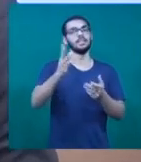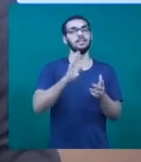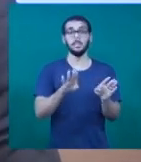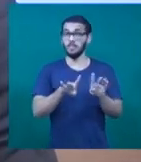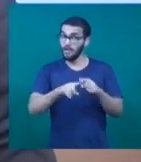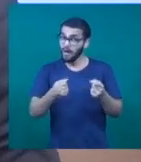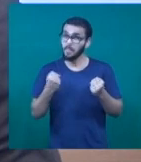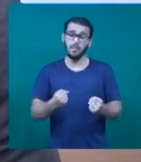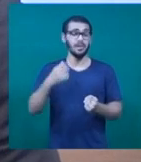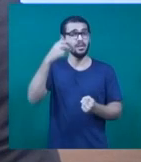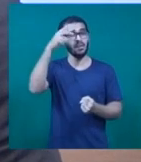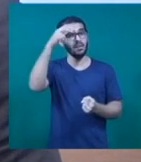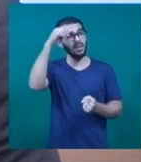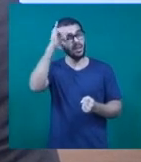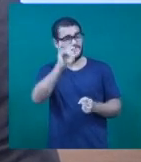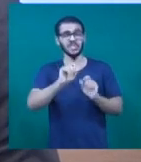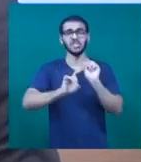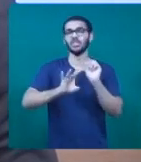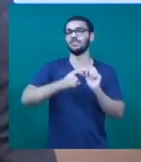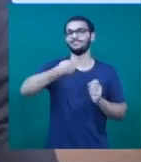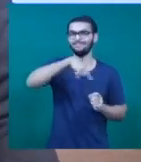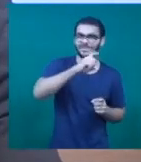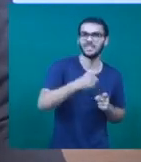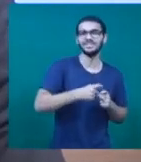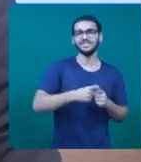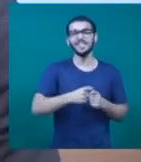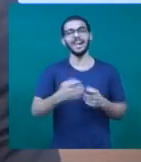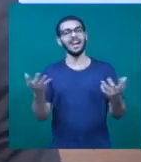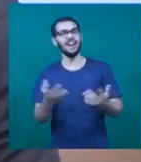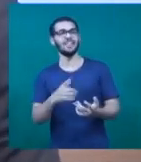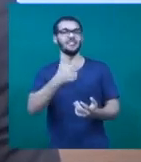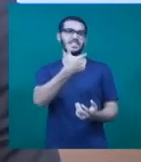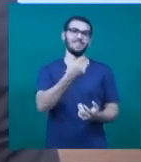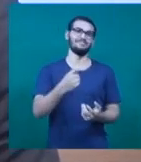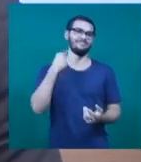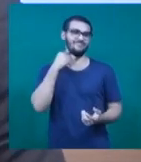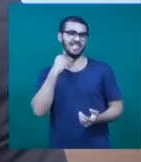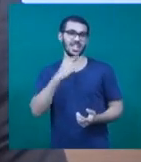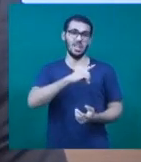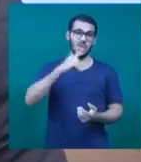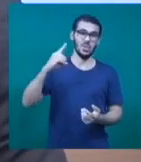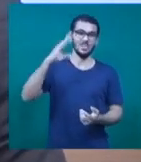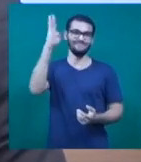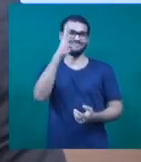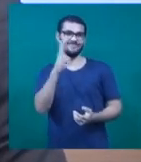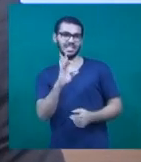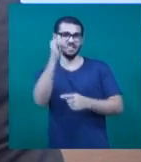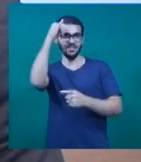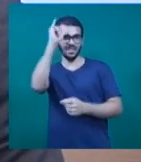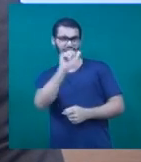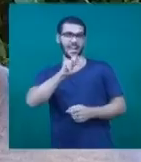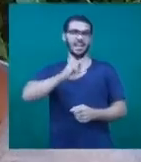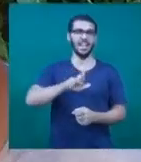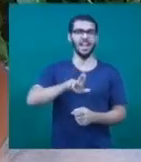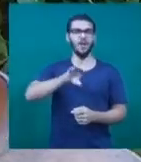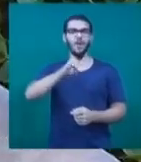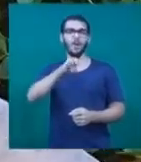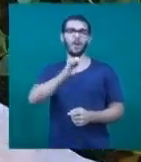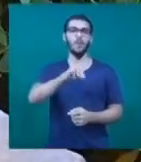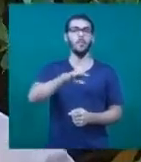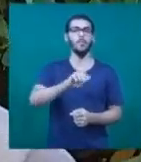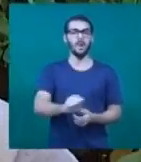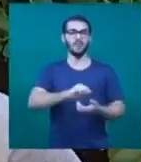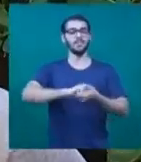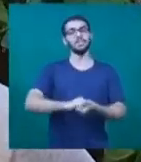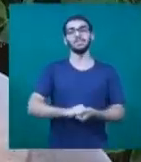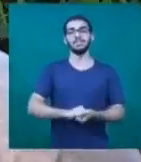evitada com simples exames de rotina. Hoje, dia 26 de maio, é o dia nacional de combate ao glaucoma. Foi